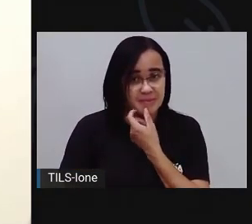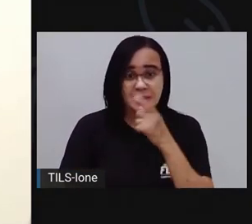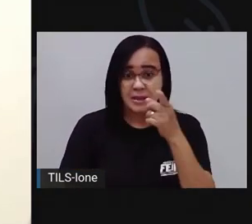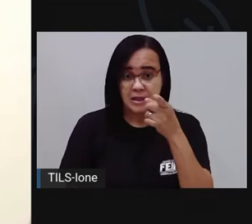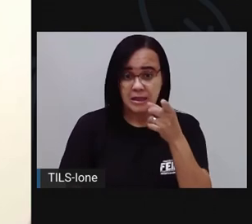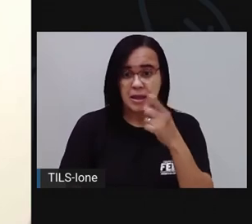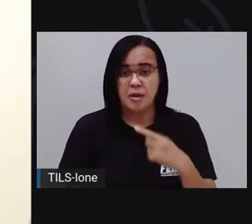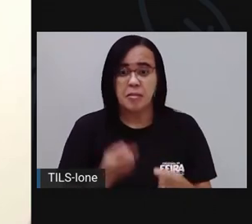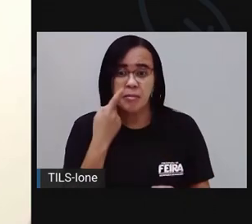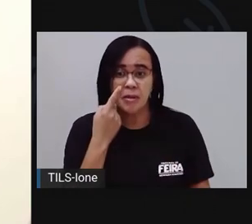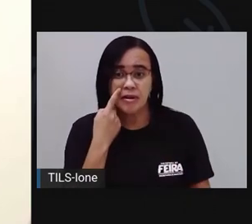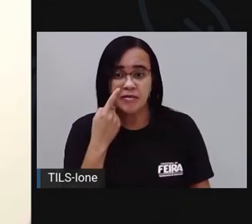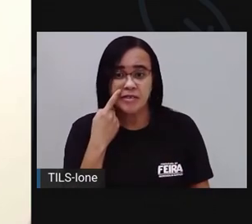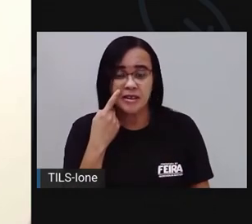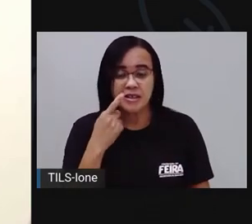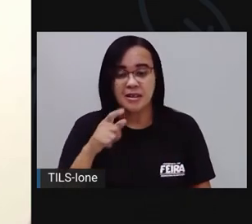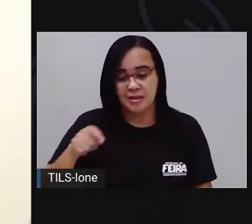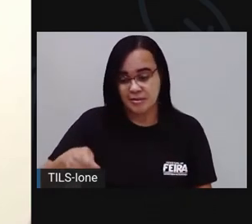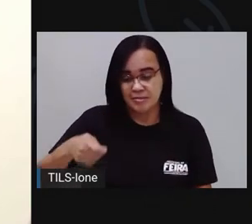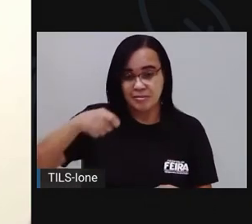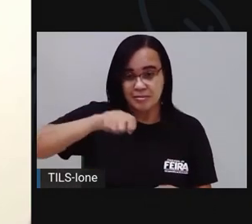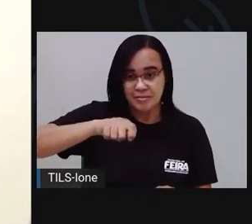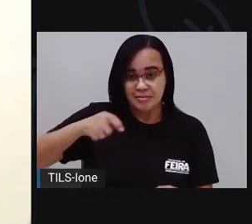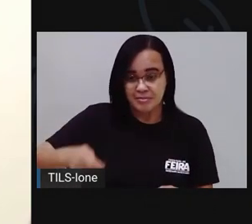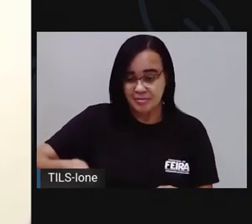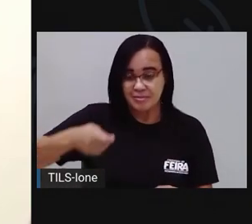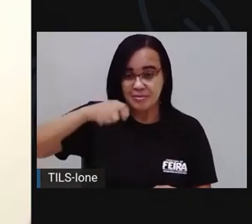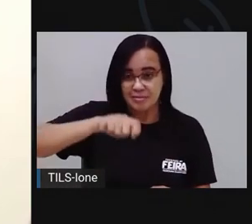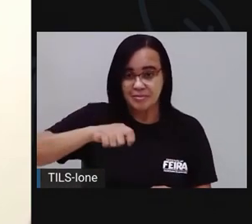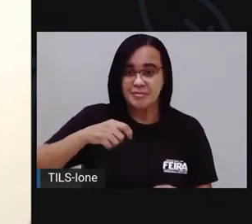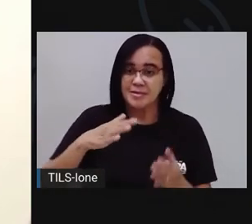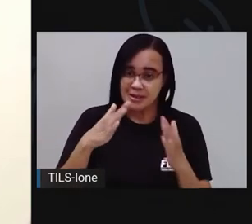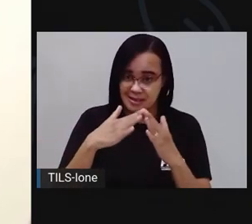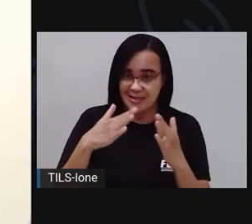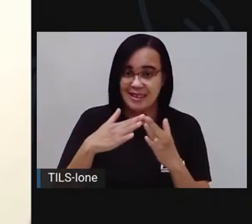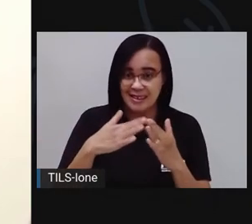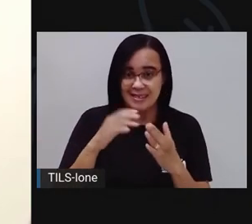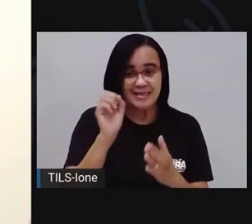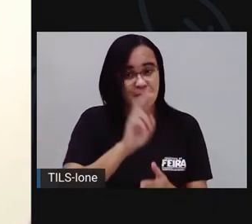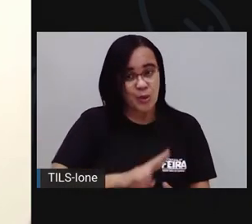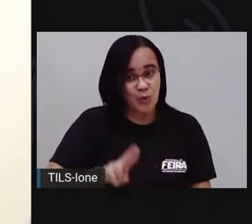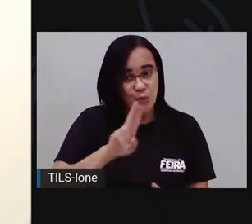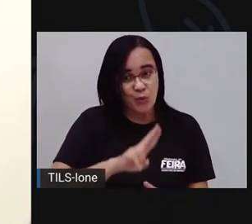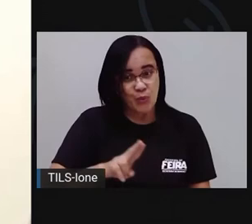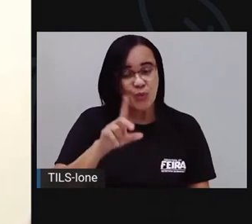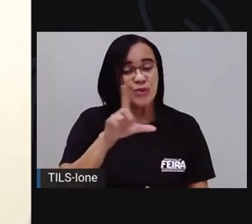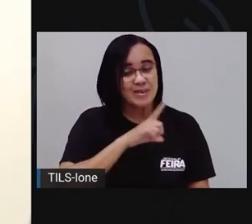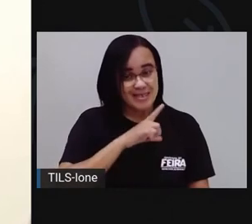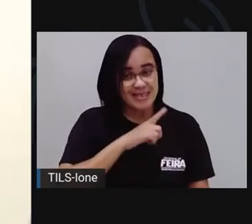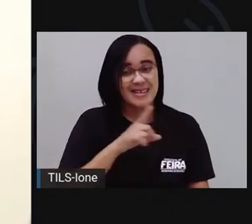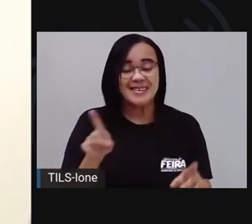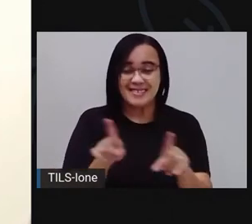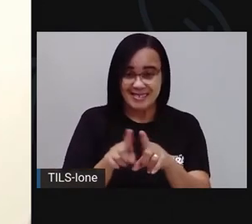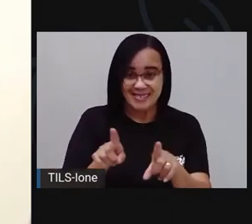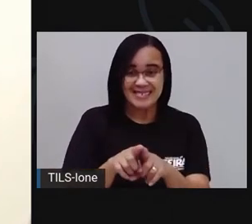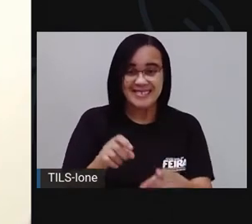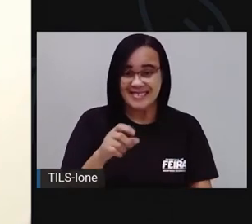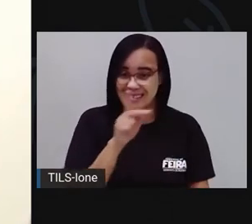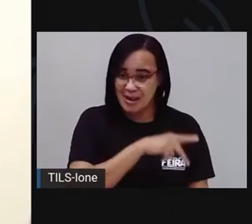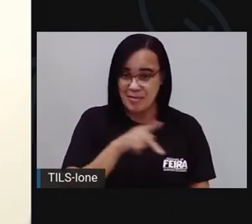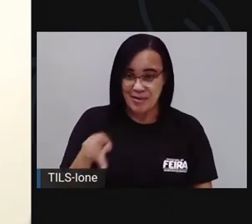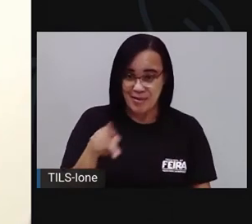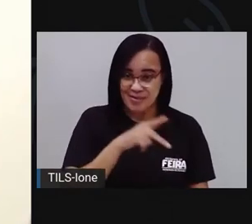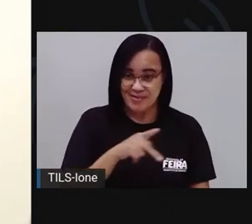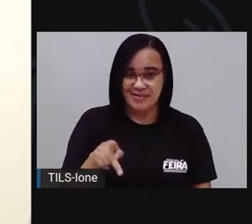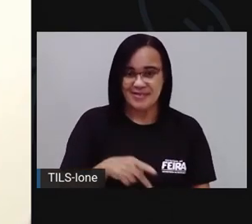ó. Que a gente pode também estar usando para medir. Em casa, a Pró também utiliza esse medidor. Que equivale a um copo, ó.